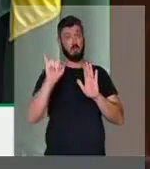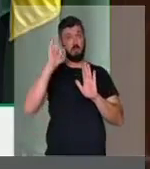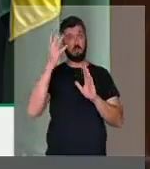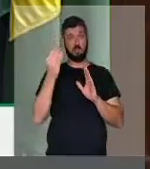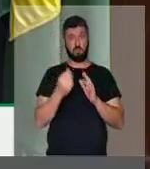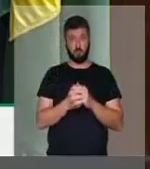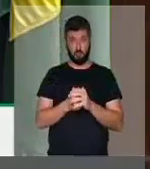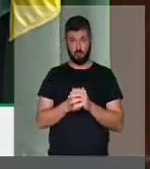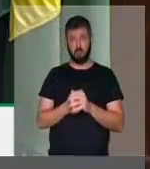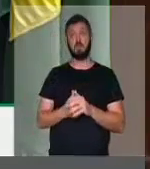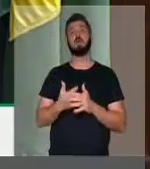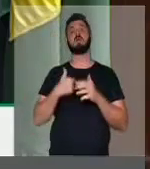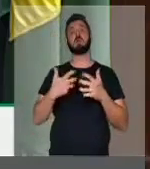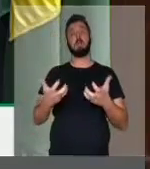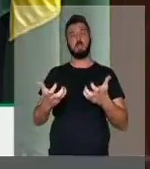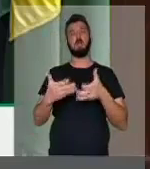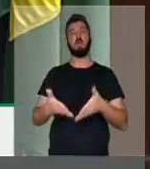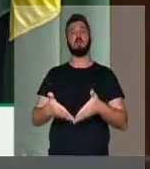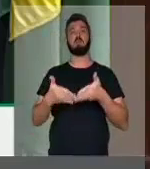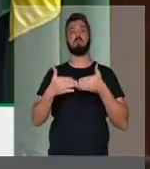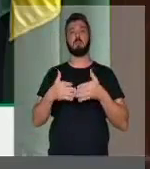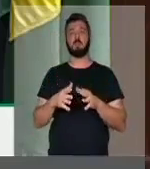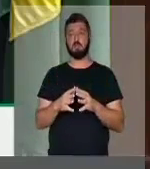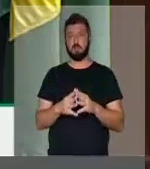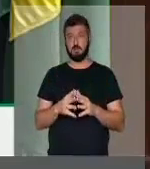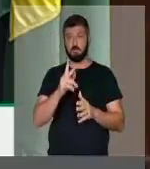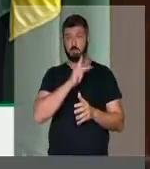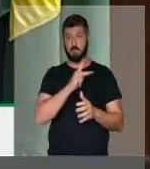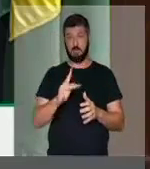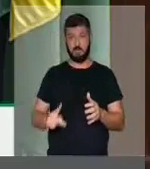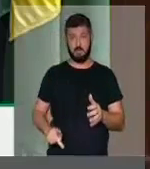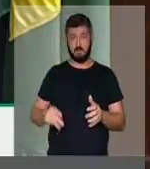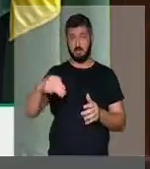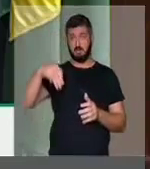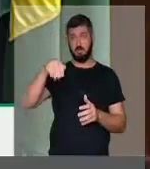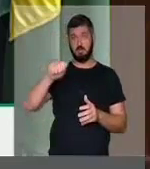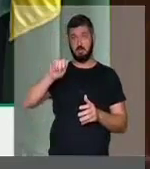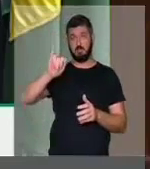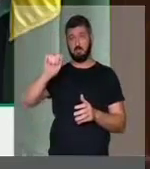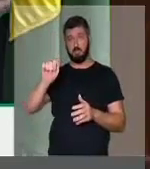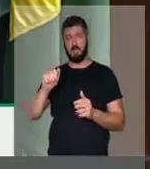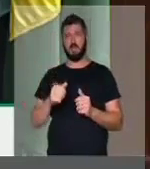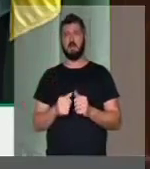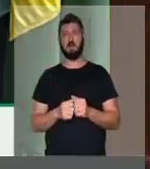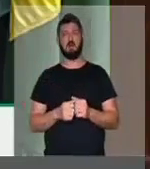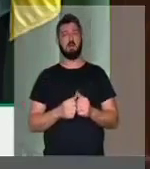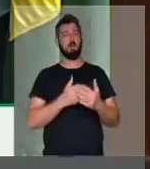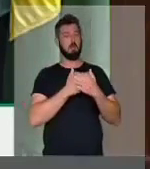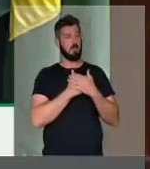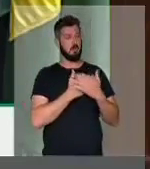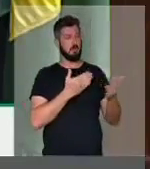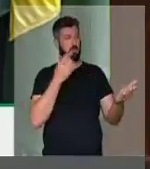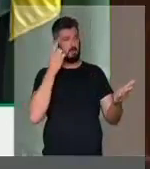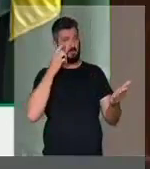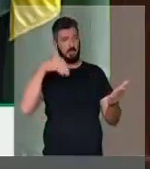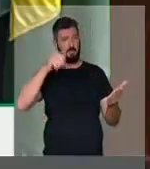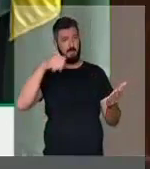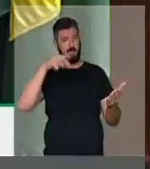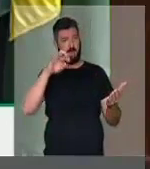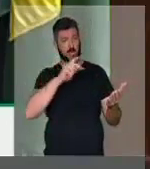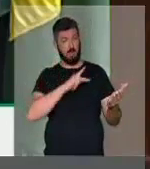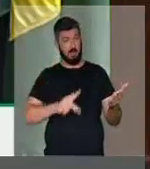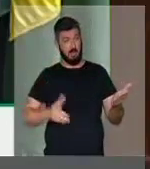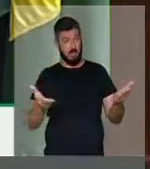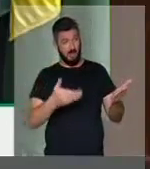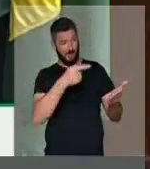importância e eu gostaria de pedir ao nosso presidente Rodrigo Maia, ao nosso deputado Carlos Manato, que